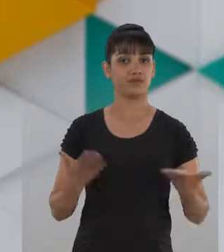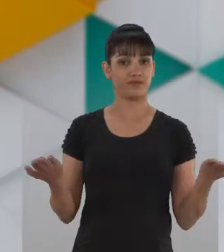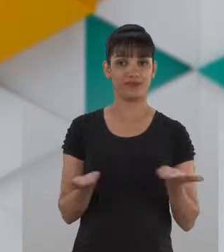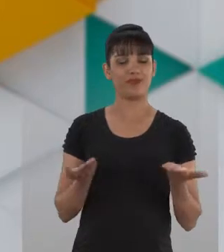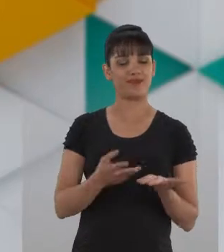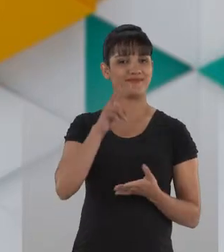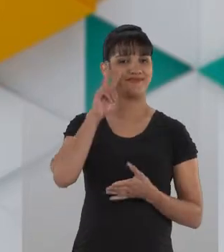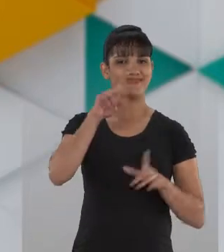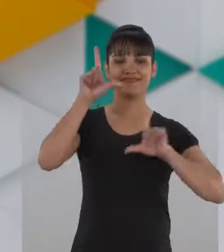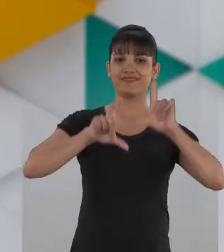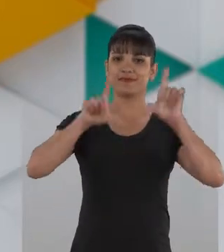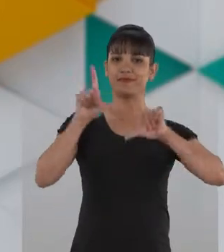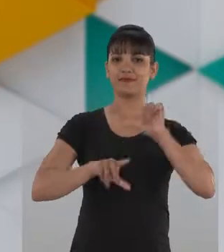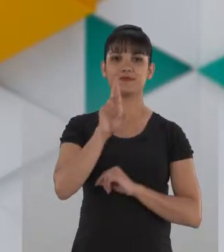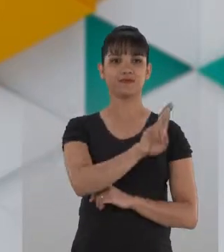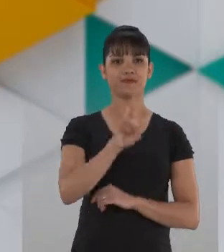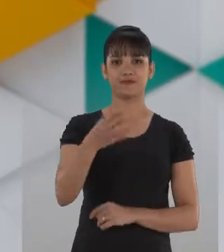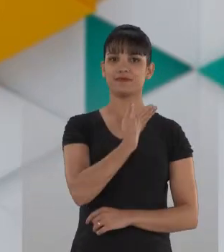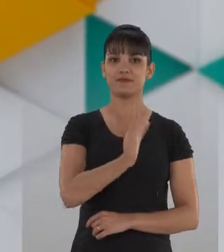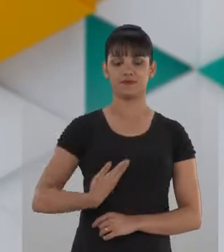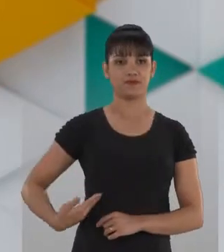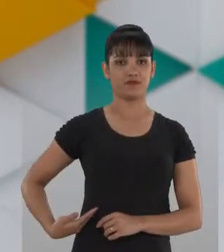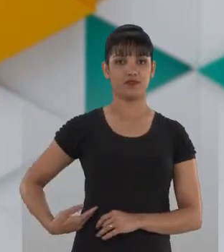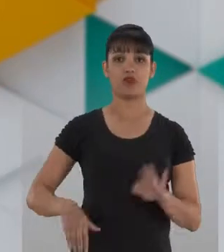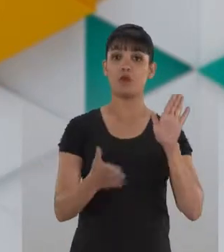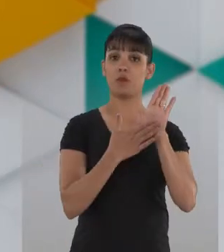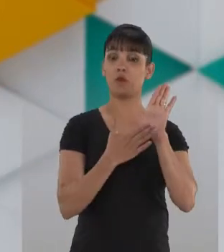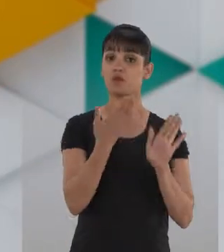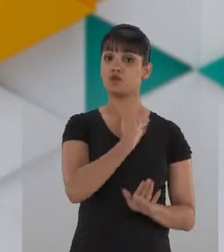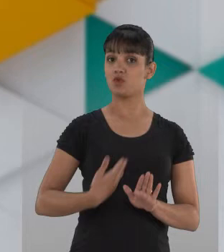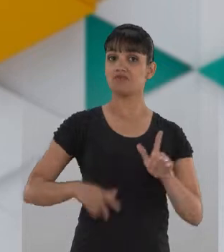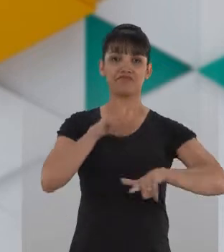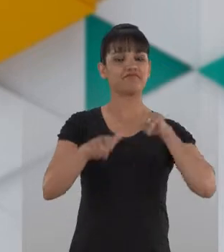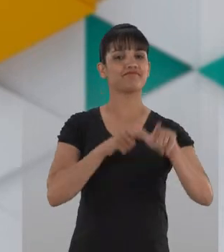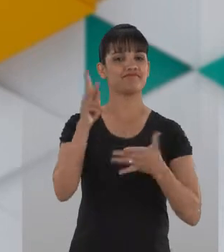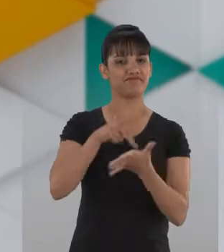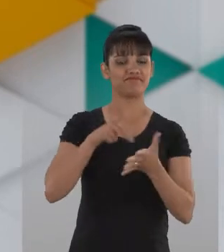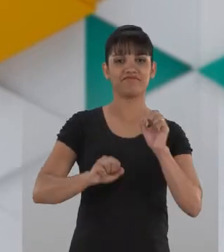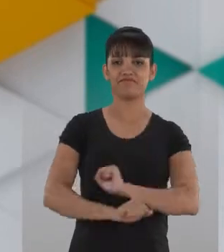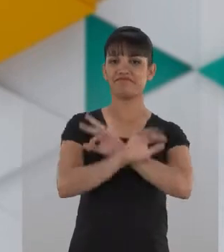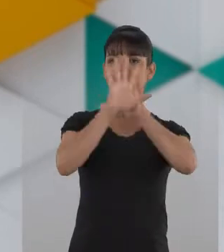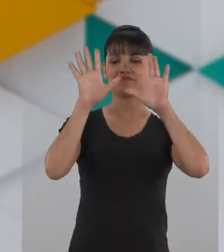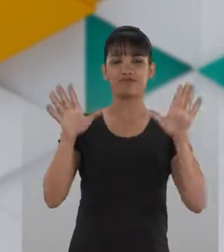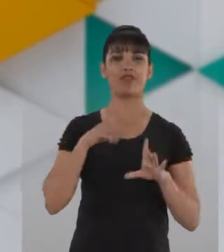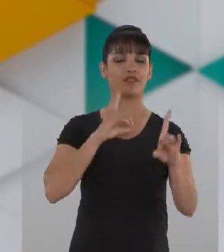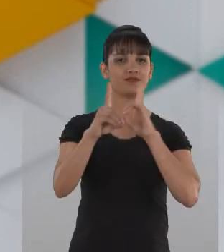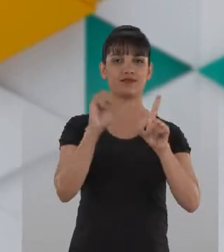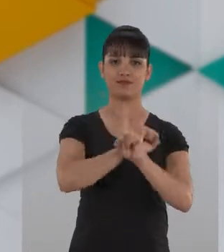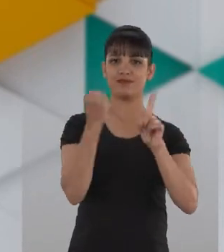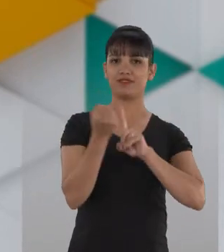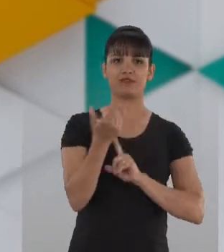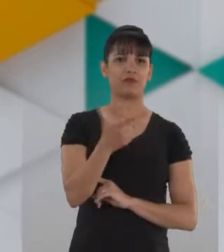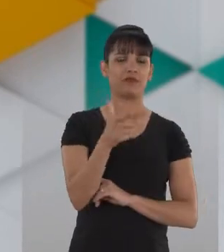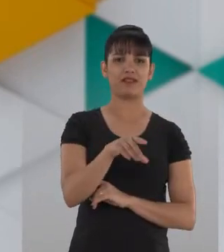Você vai assistir agora o programa de Hollenberg Governador. A proposta de um governo eficiente, transparente e de diálogo com